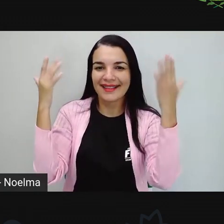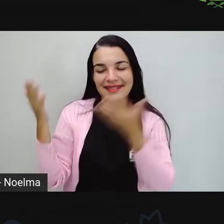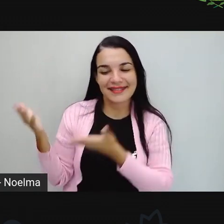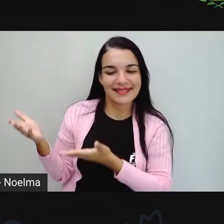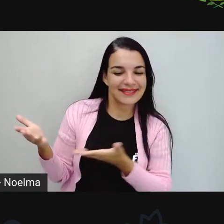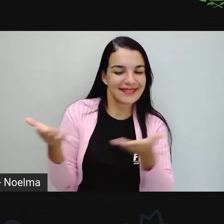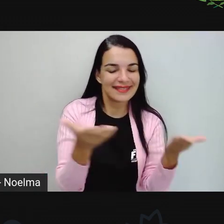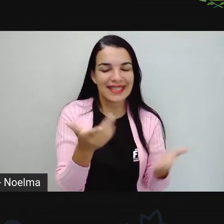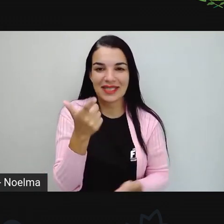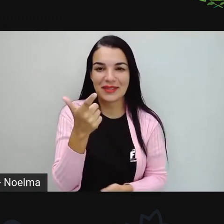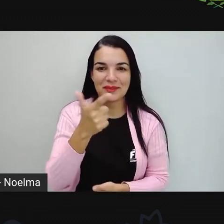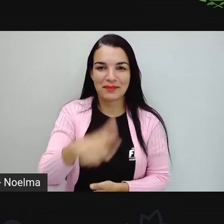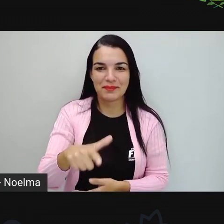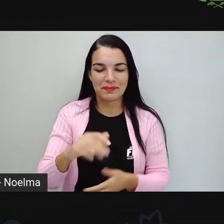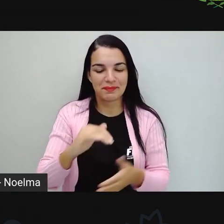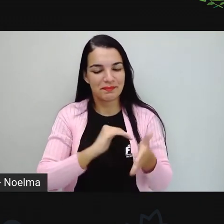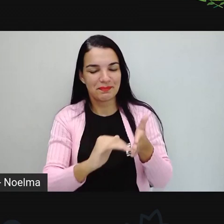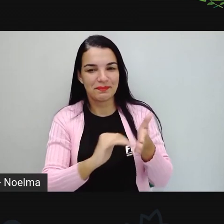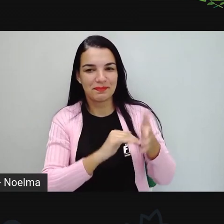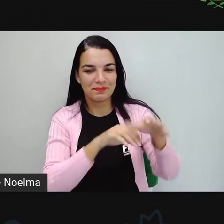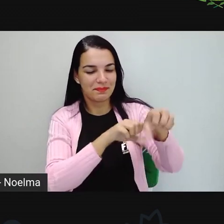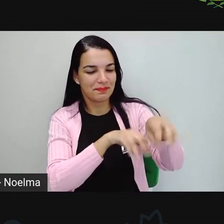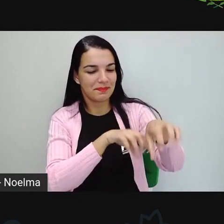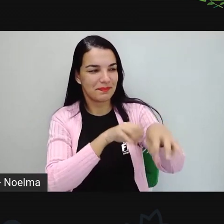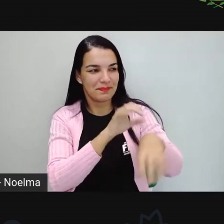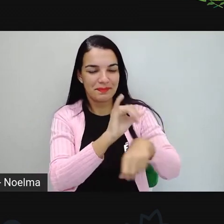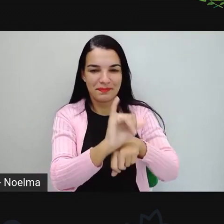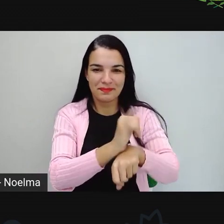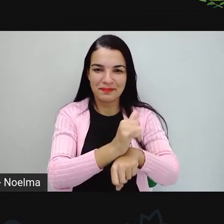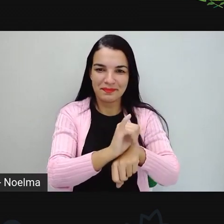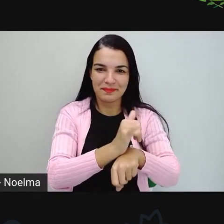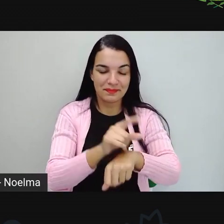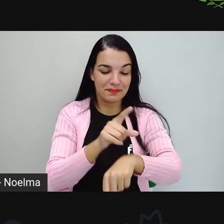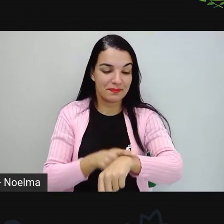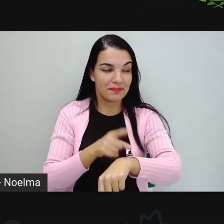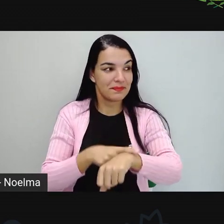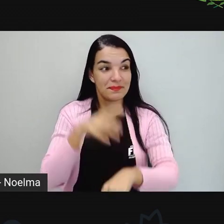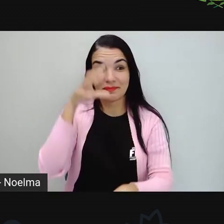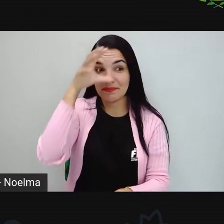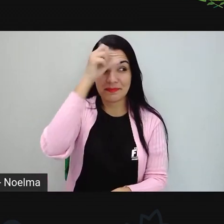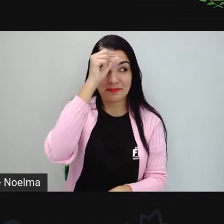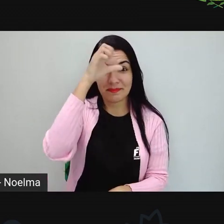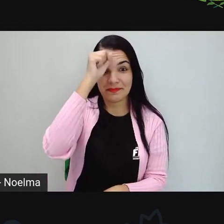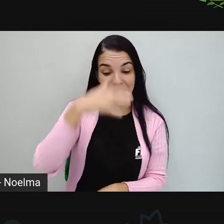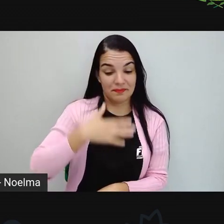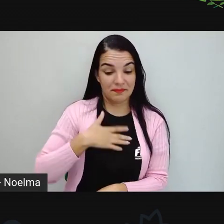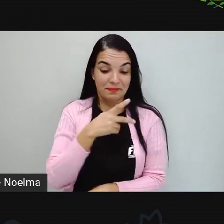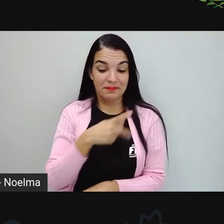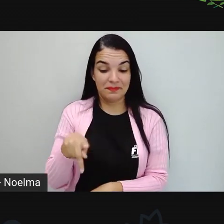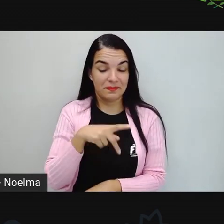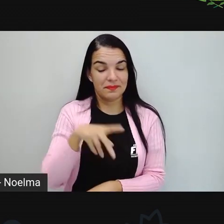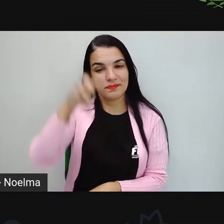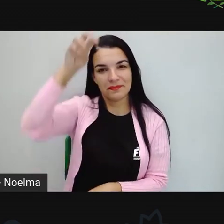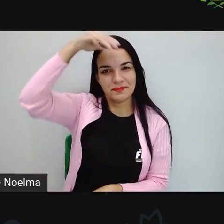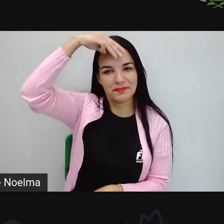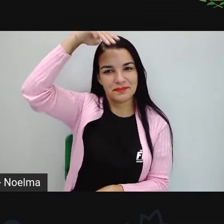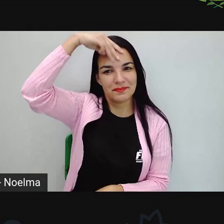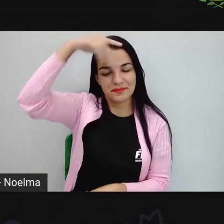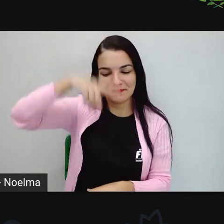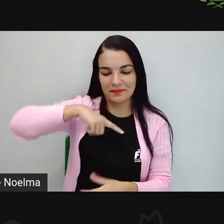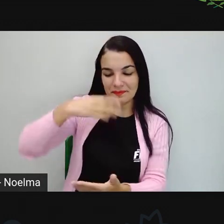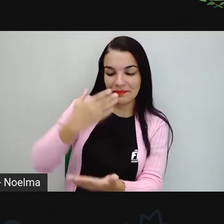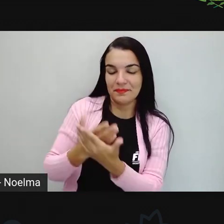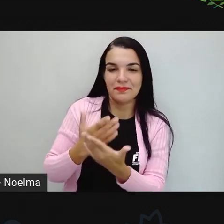mais uma vez no nosso canal para mais um momento de muito aprendizado. Eu sou a professora Mirce e nós teremos